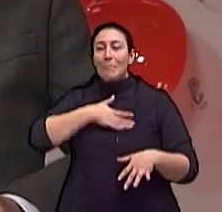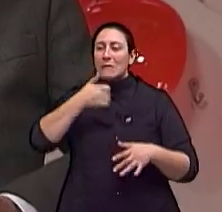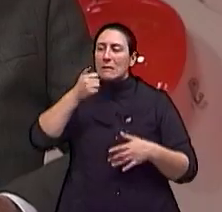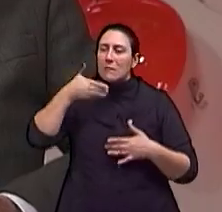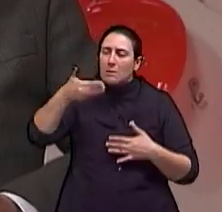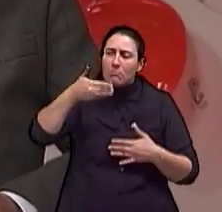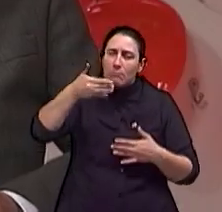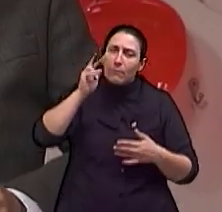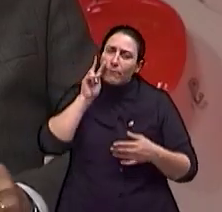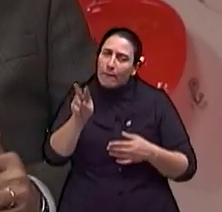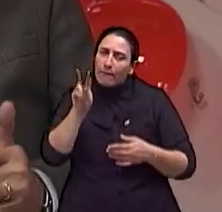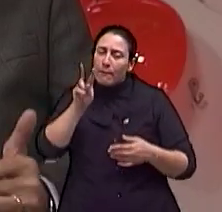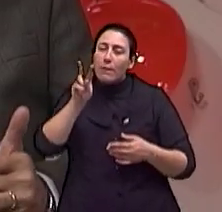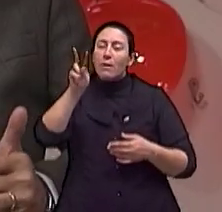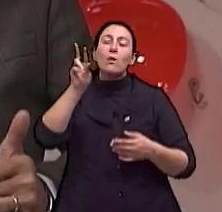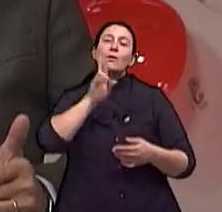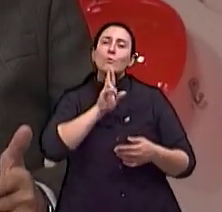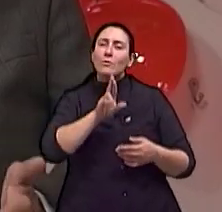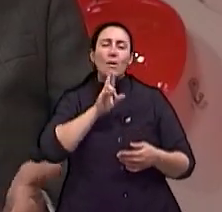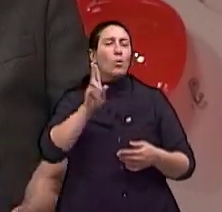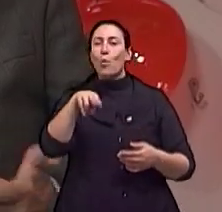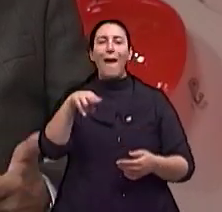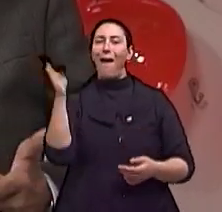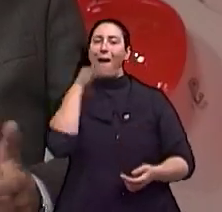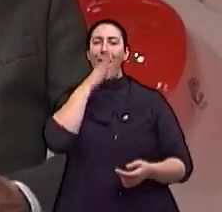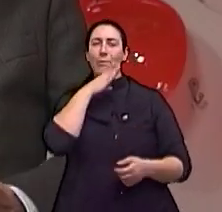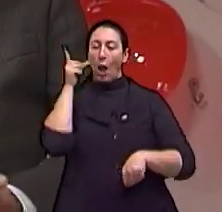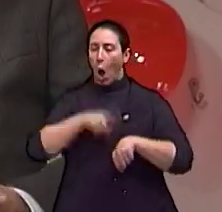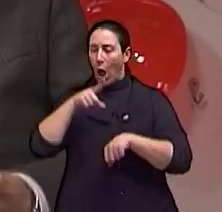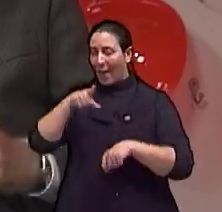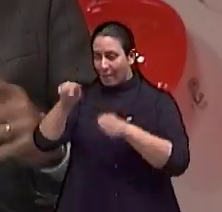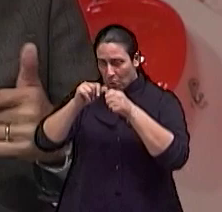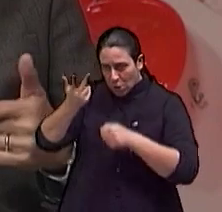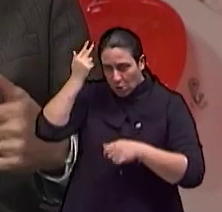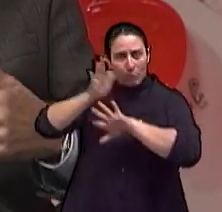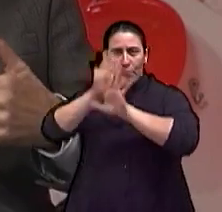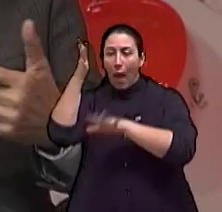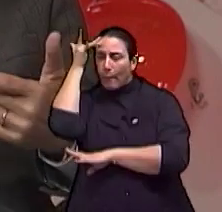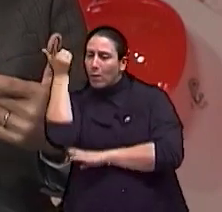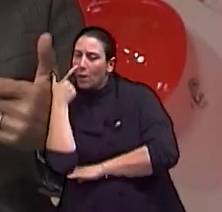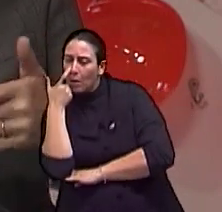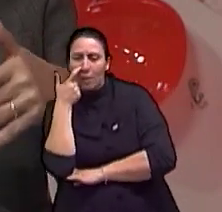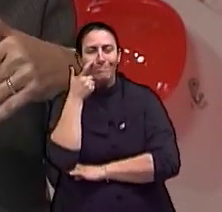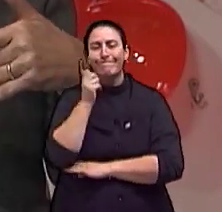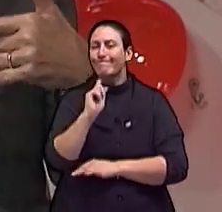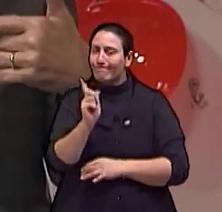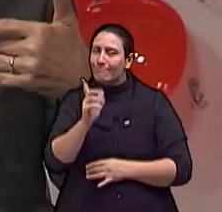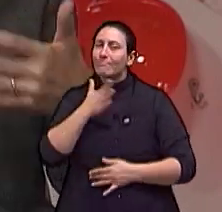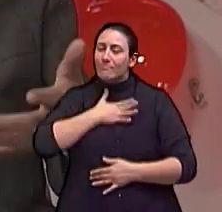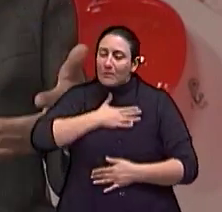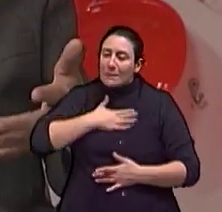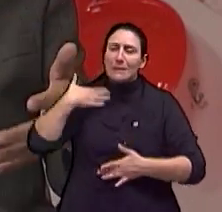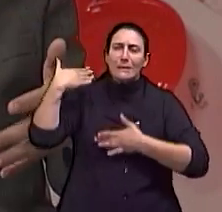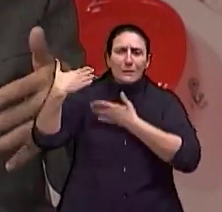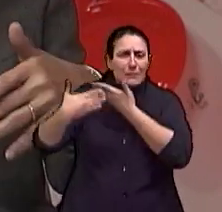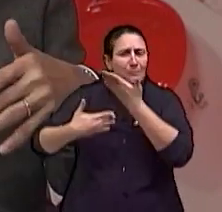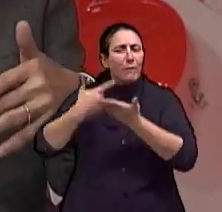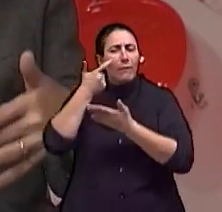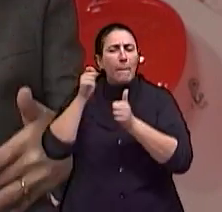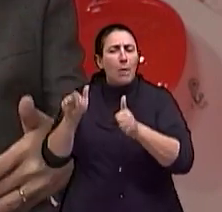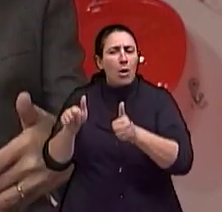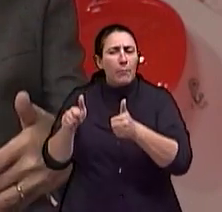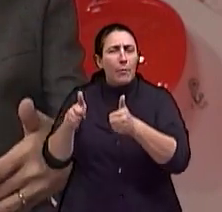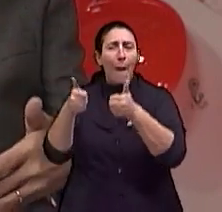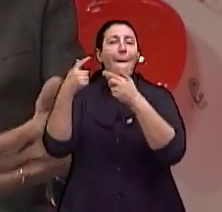parâmetros é que a gente vai ter um resultado. Isso nunca é rápido, nunca é assim na hora. É feito, se espera ver quanto ela melhora,